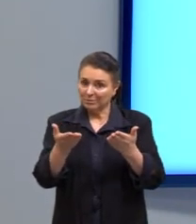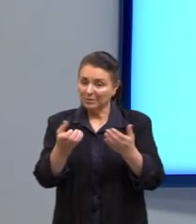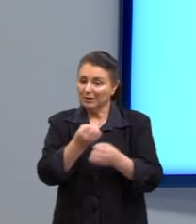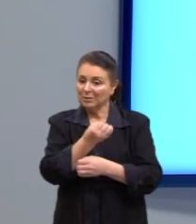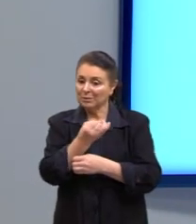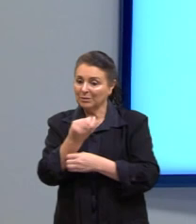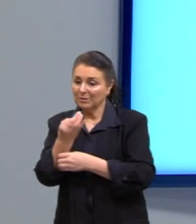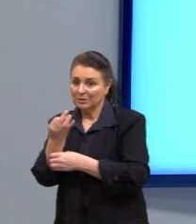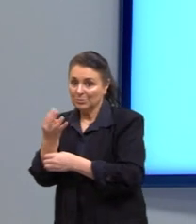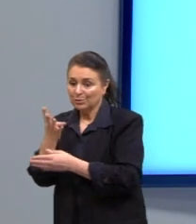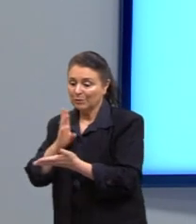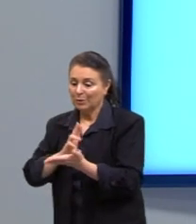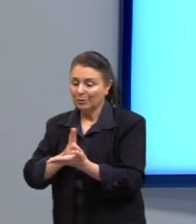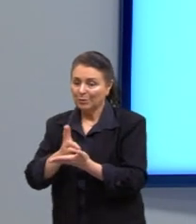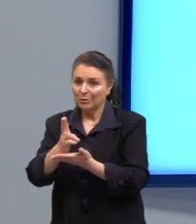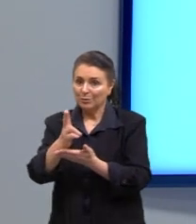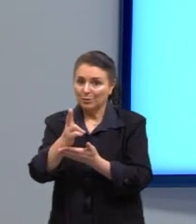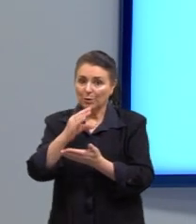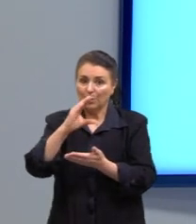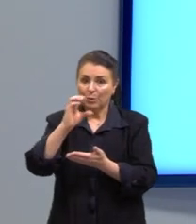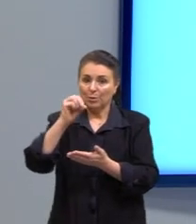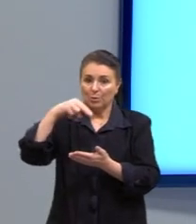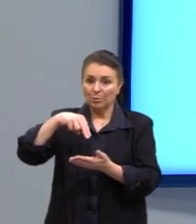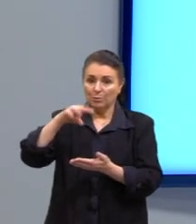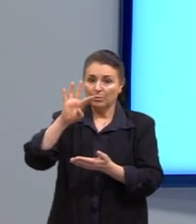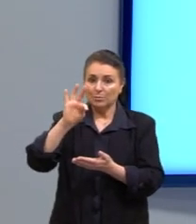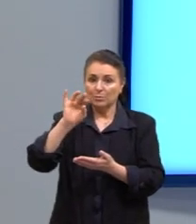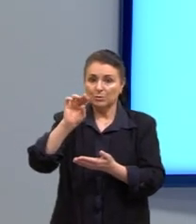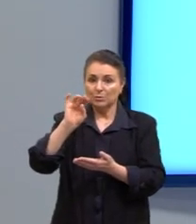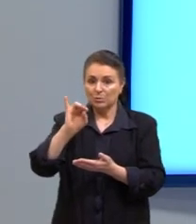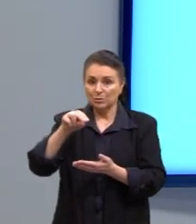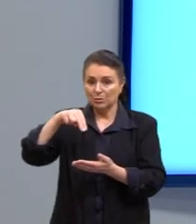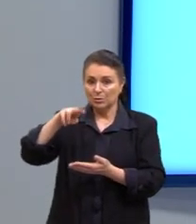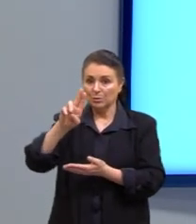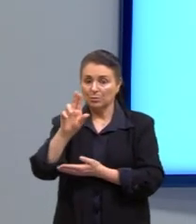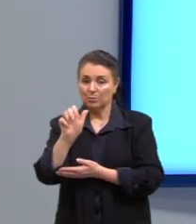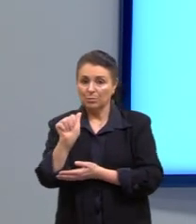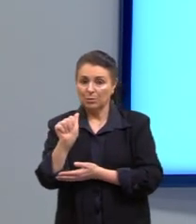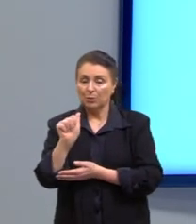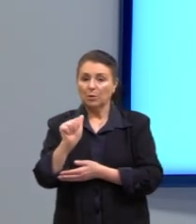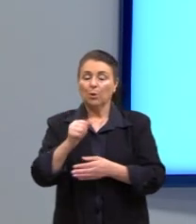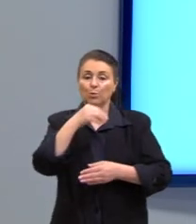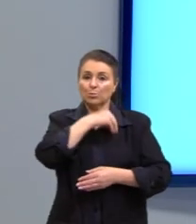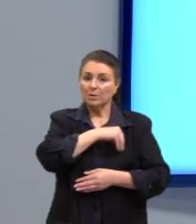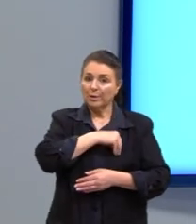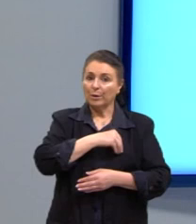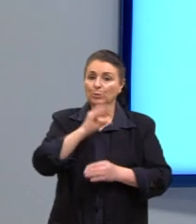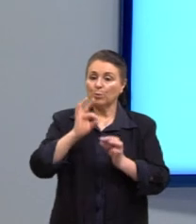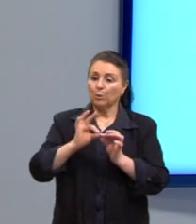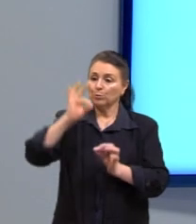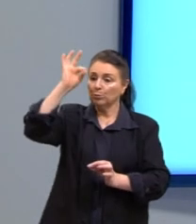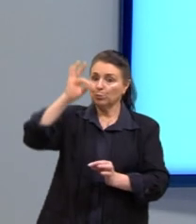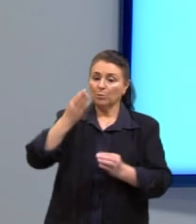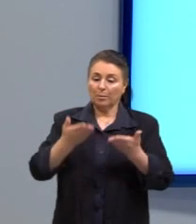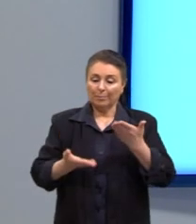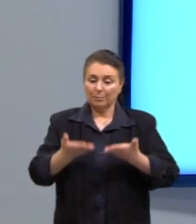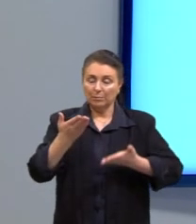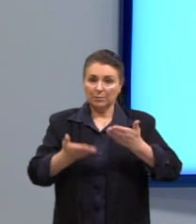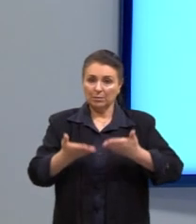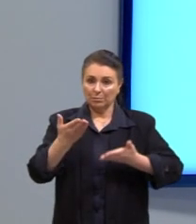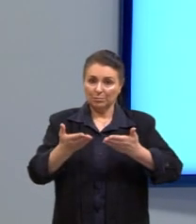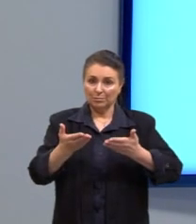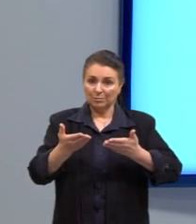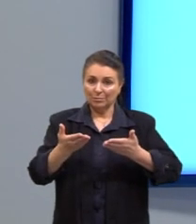contínua. Seria o exemplo, então, o salário, a altura, o peso, é uma unidade de medida, né.